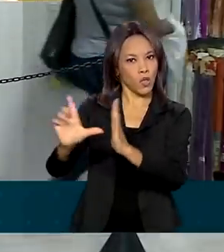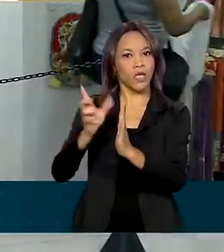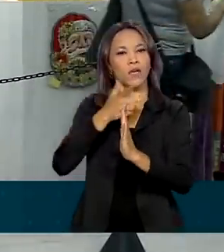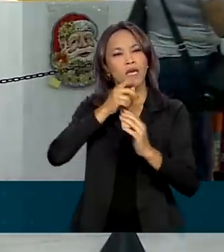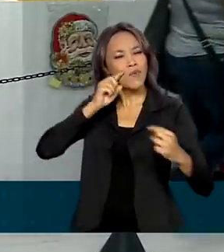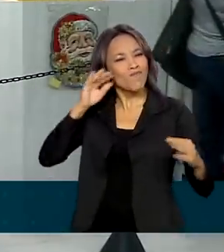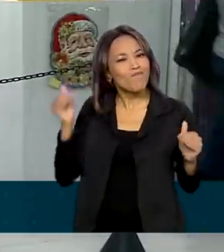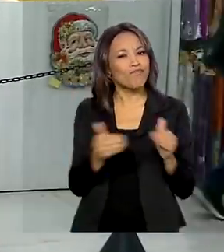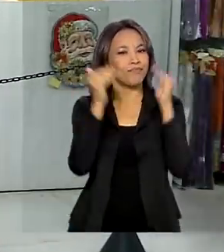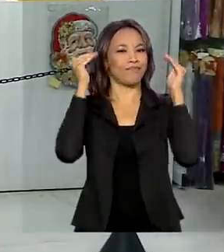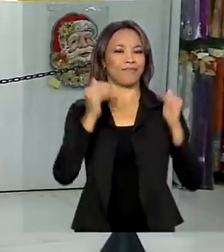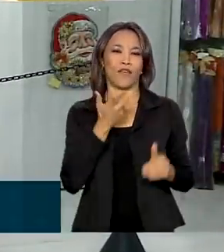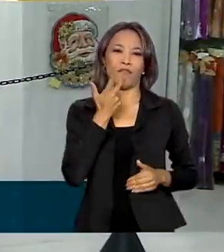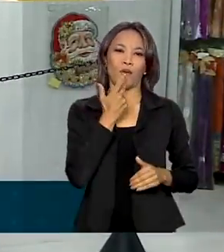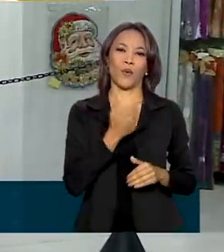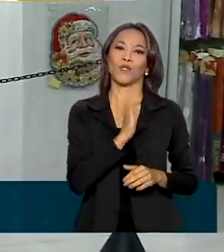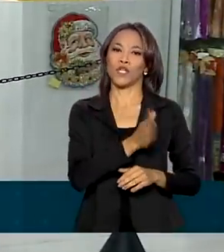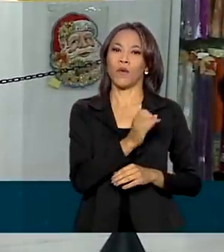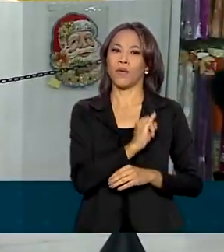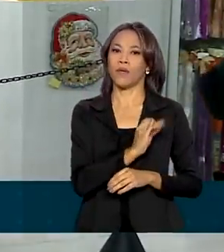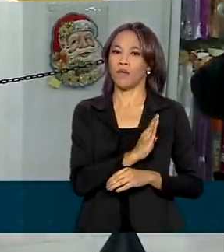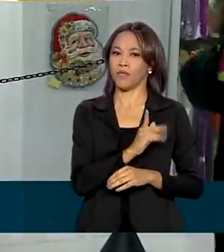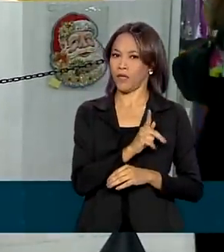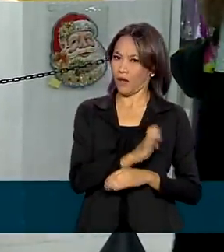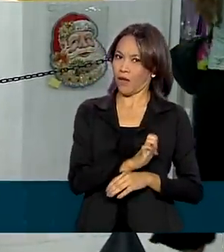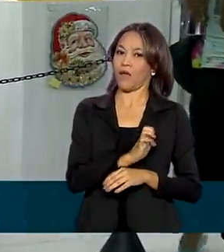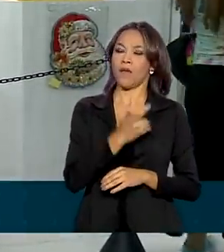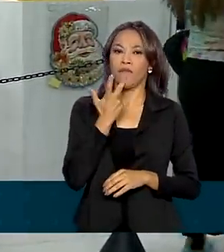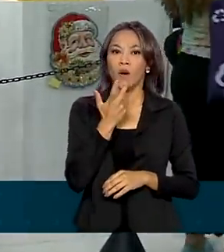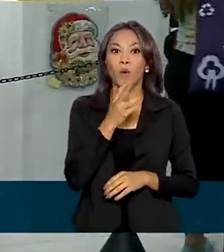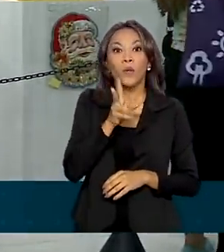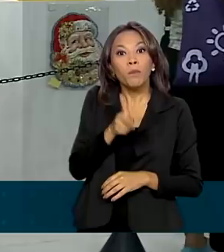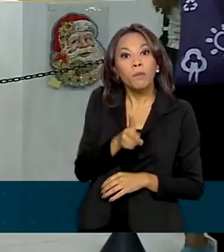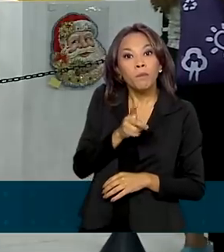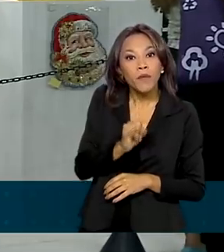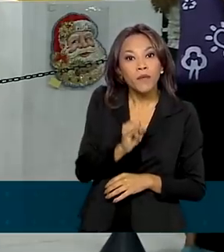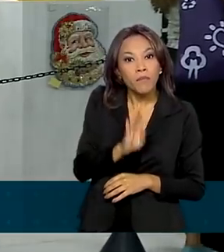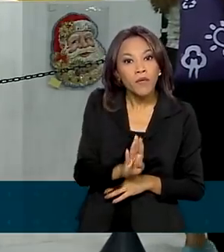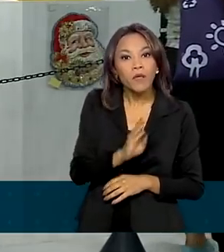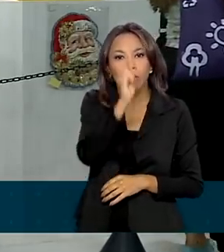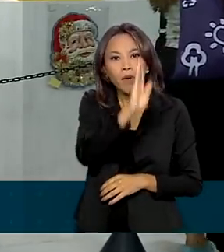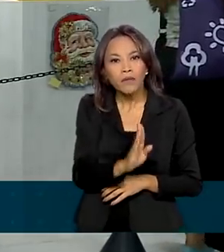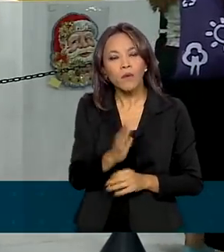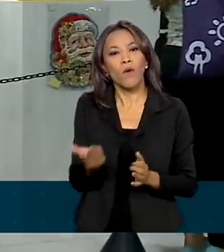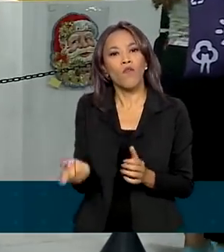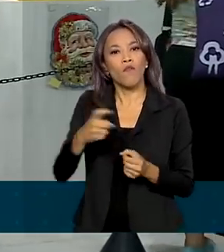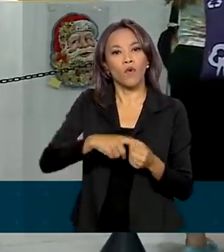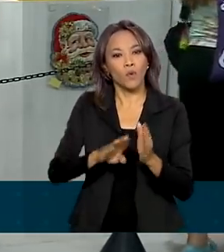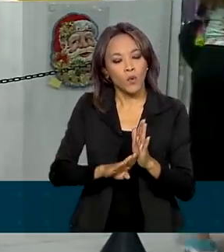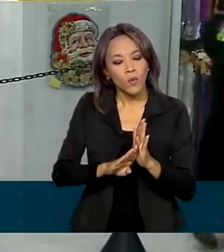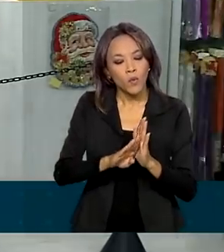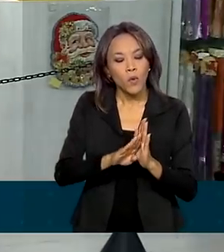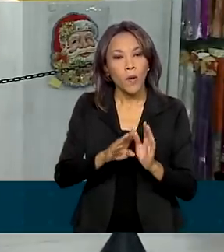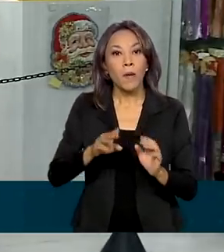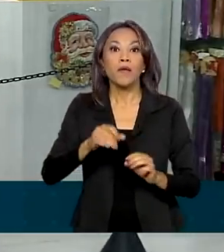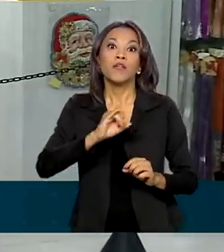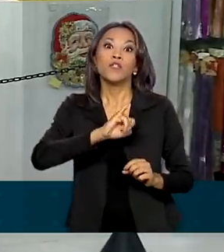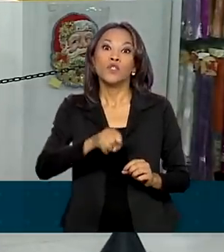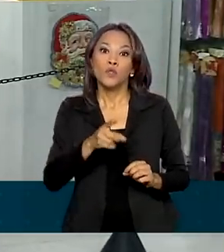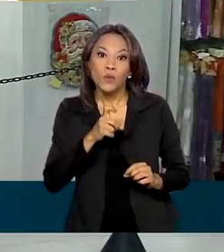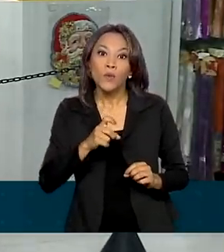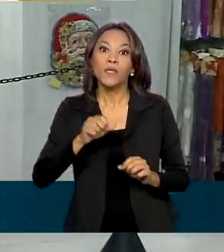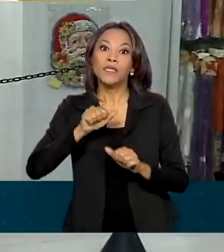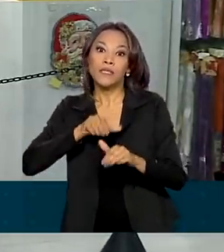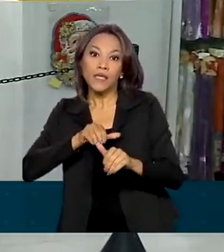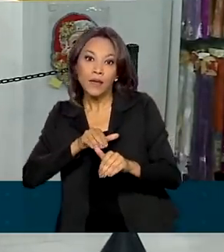Um levantamento realizado pelo Instituto mostrou que o produto interno bruto brasileiro voltou a subir entre os meses de julho e setembro